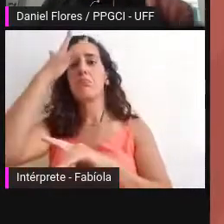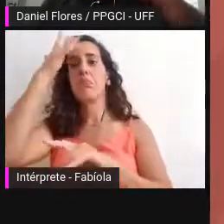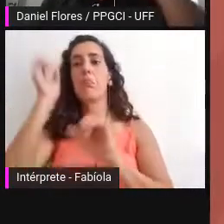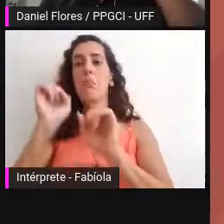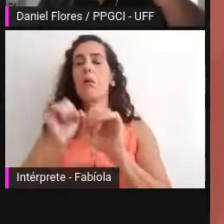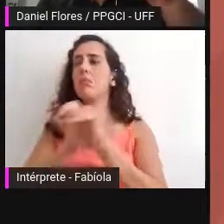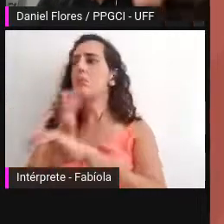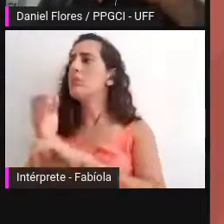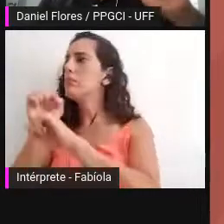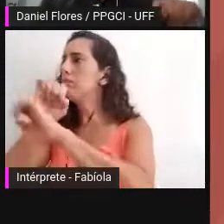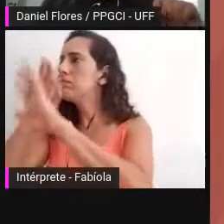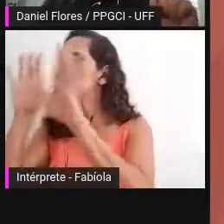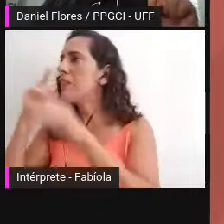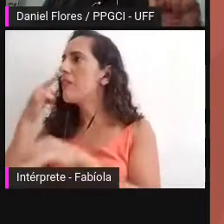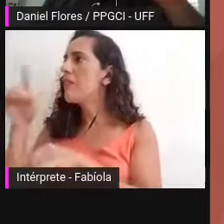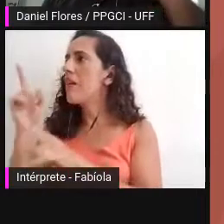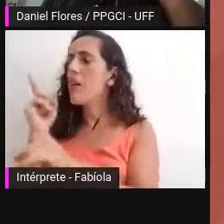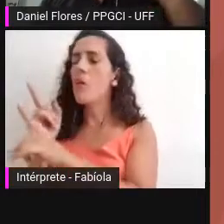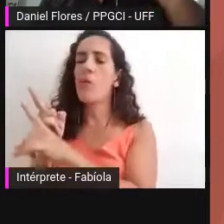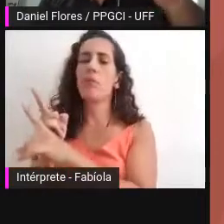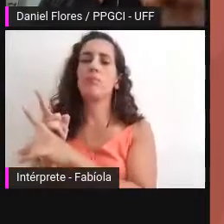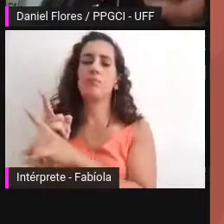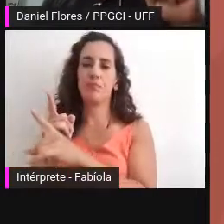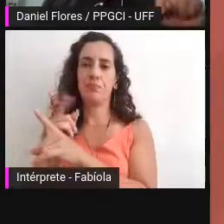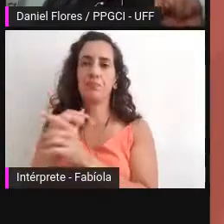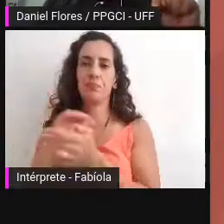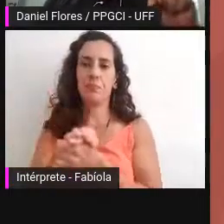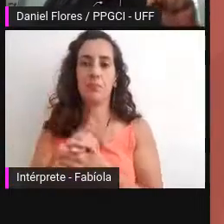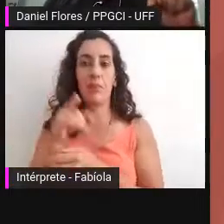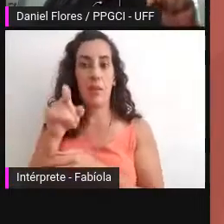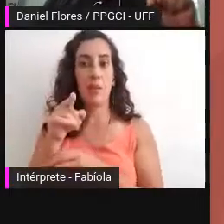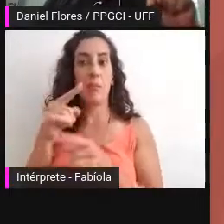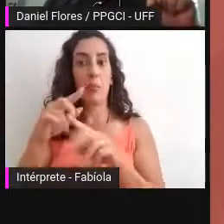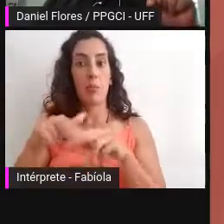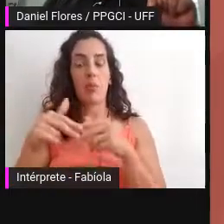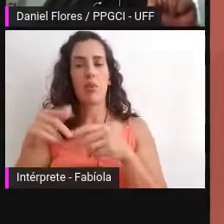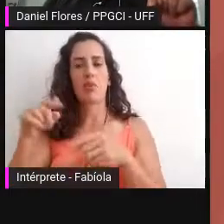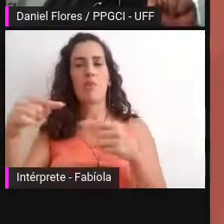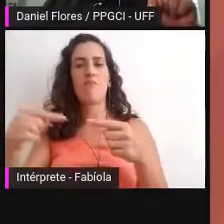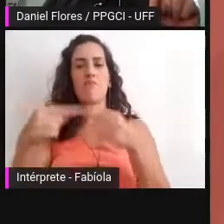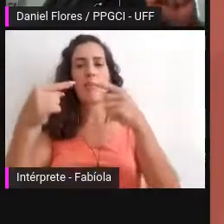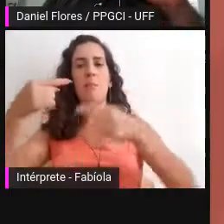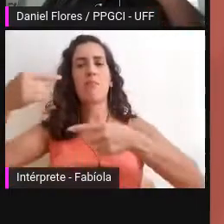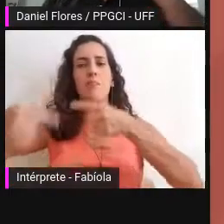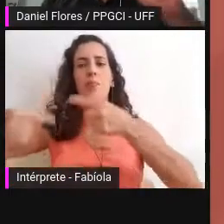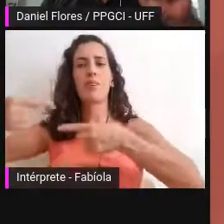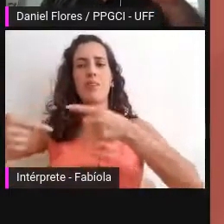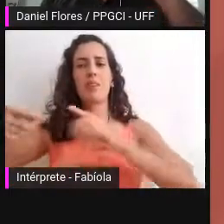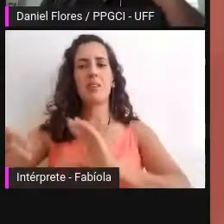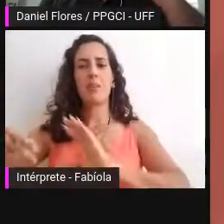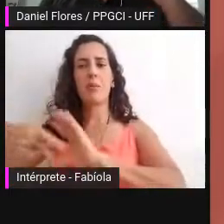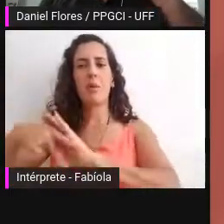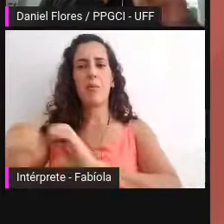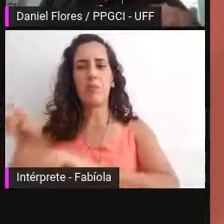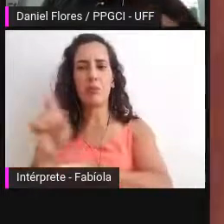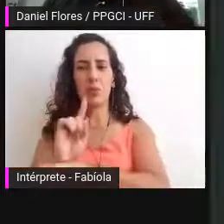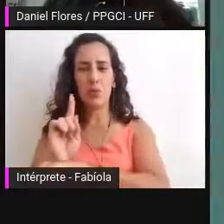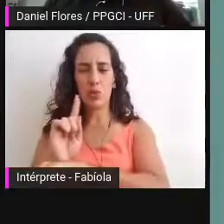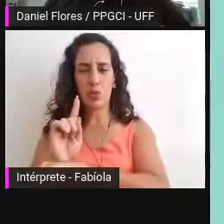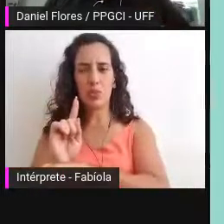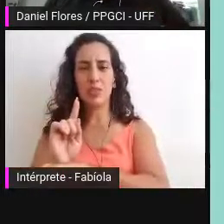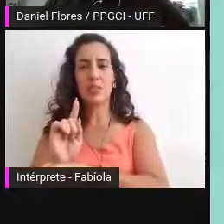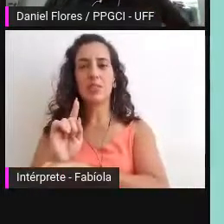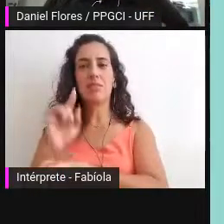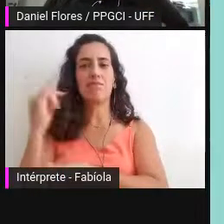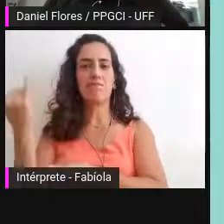e é nesta perspectiva que a política do RDC ARC de governança se tornam tão